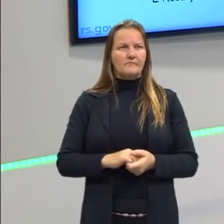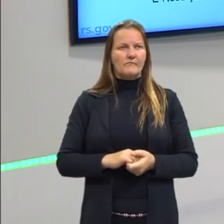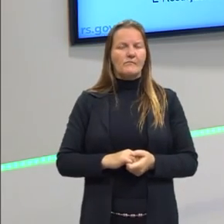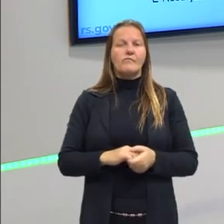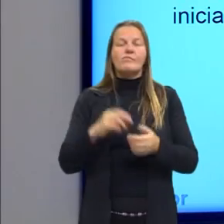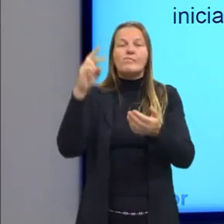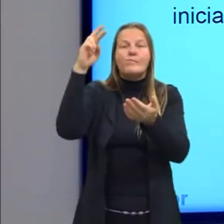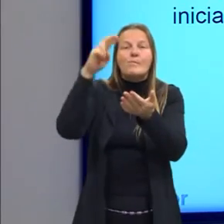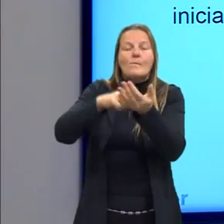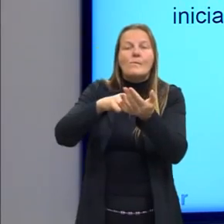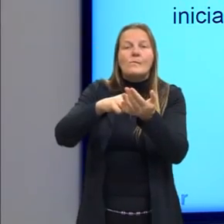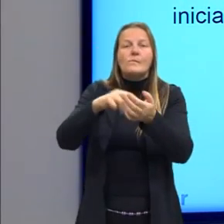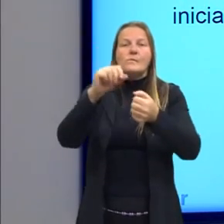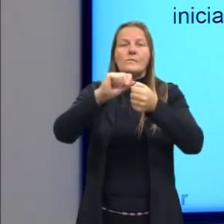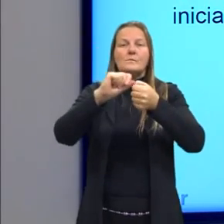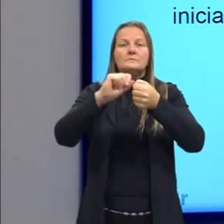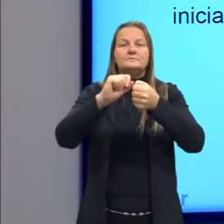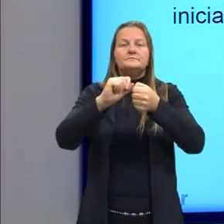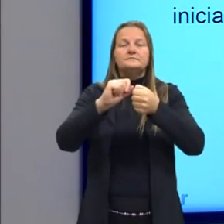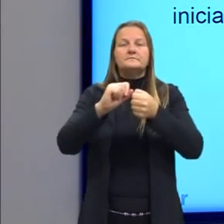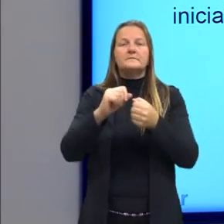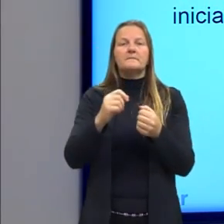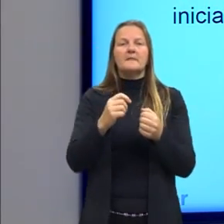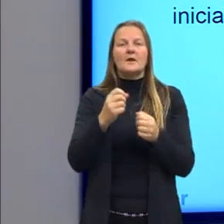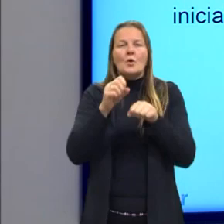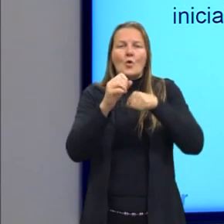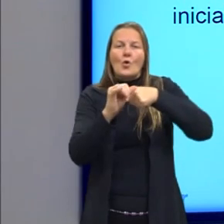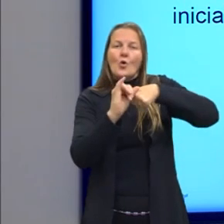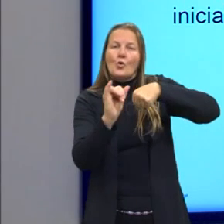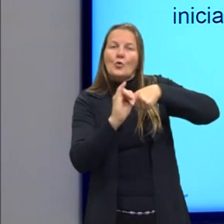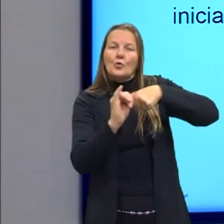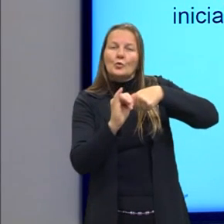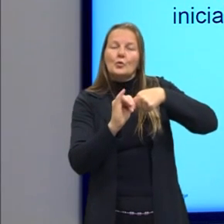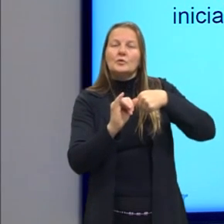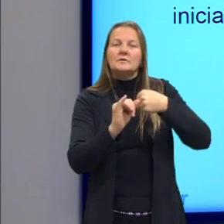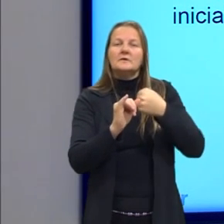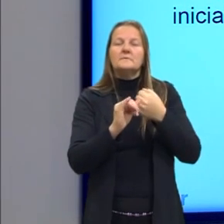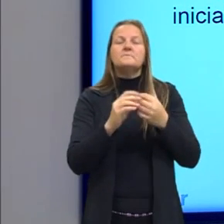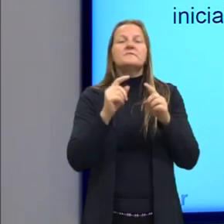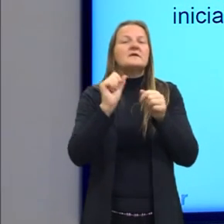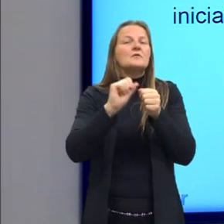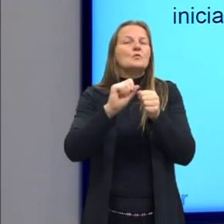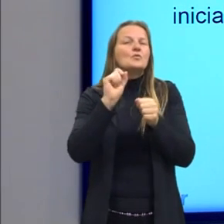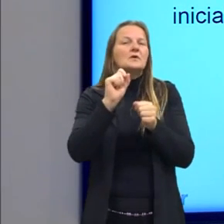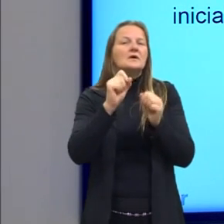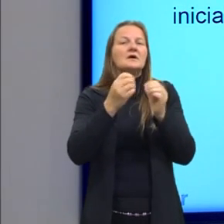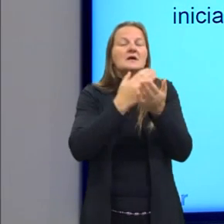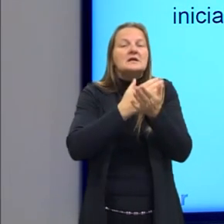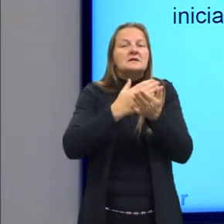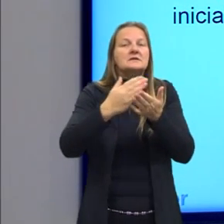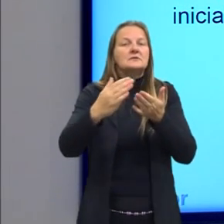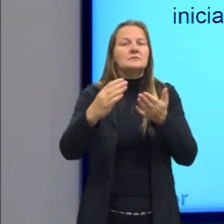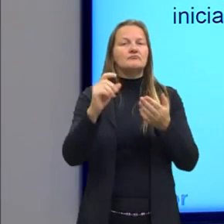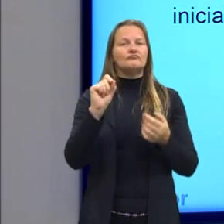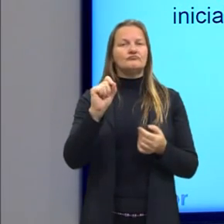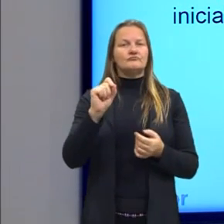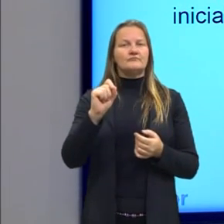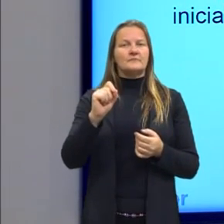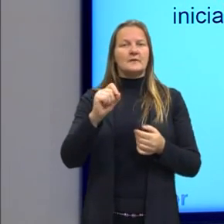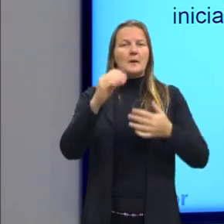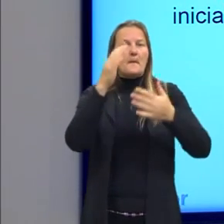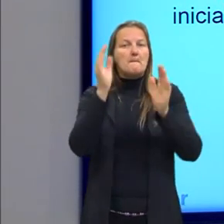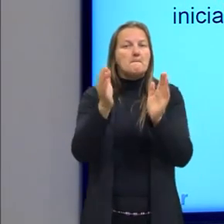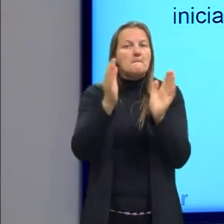registro efetuado pelo cronista nesse texto harmoniza-se com a seguinte iniciativa do